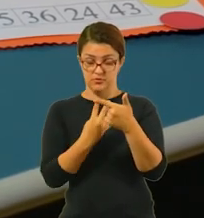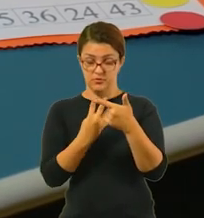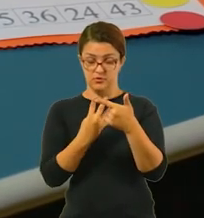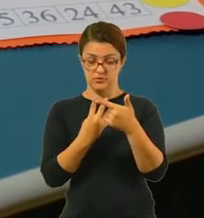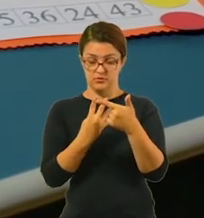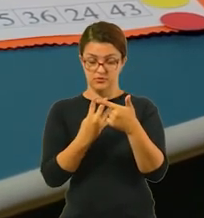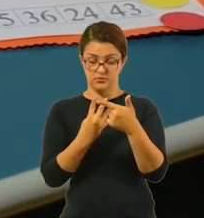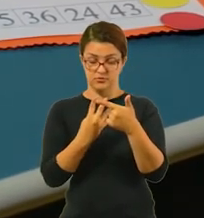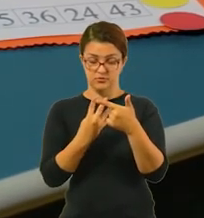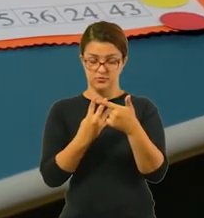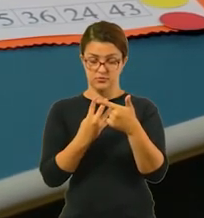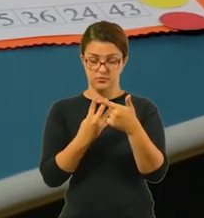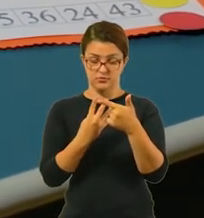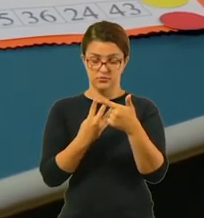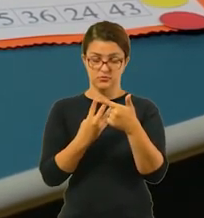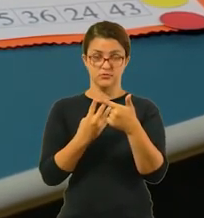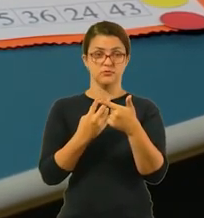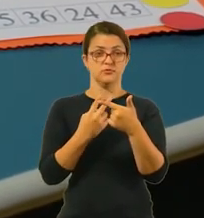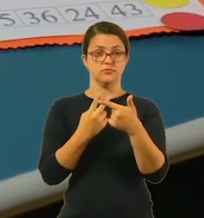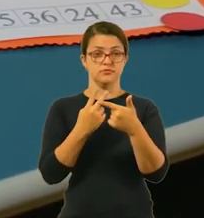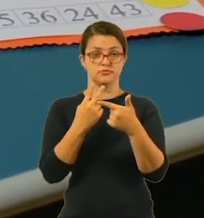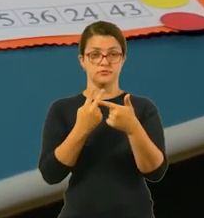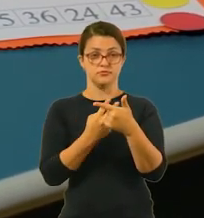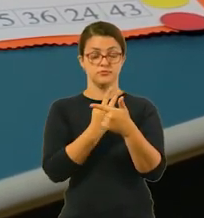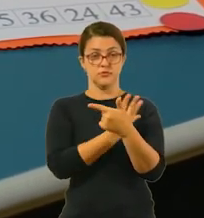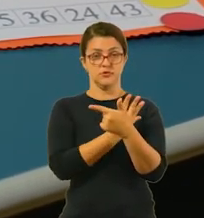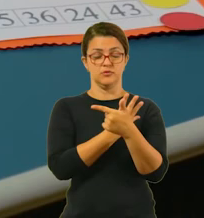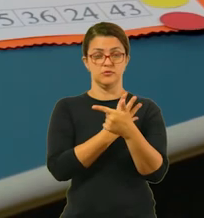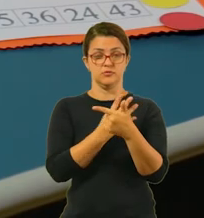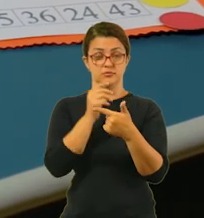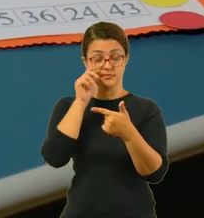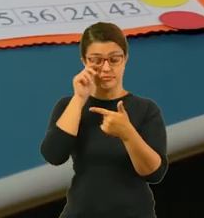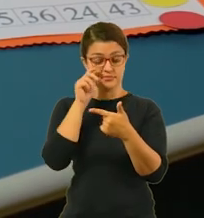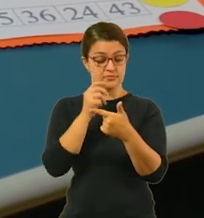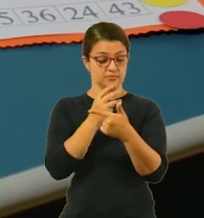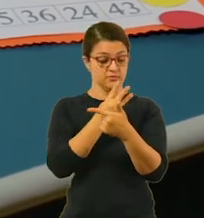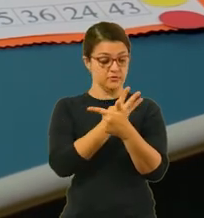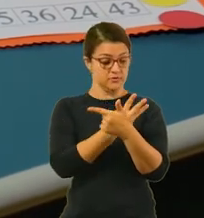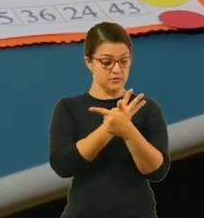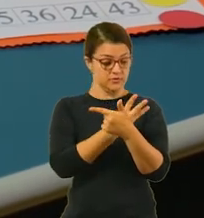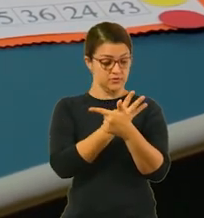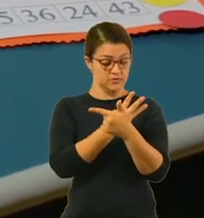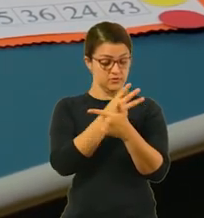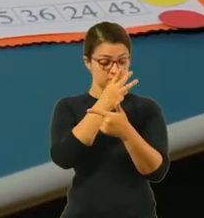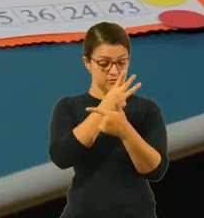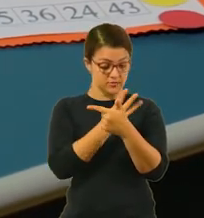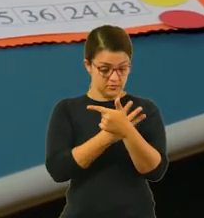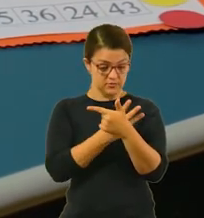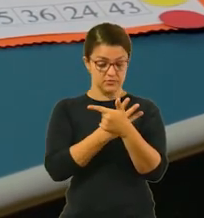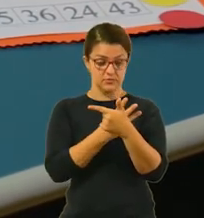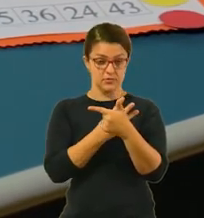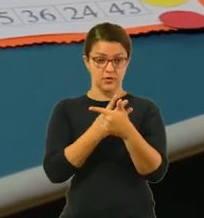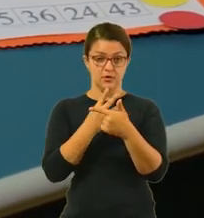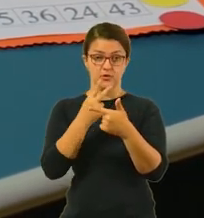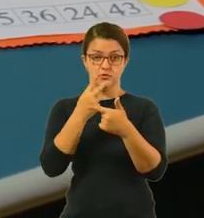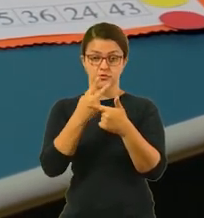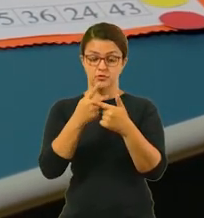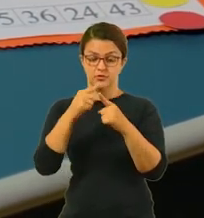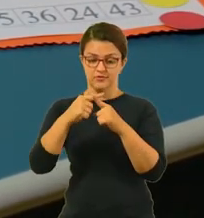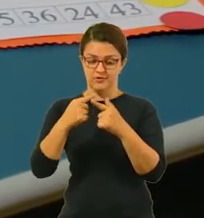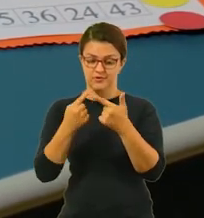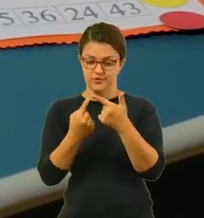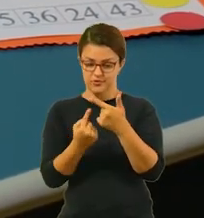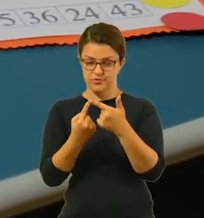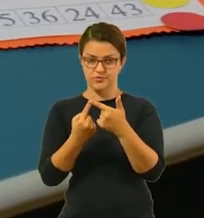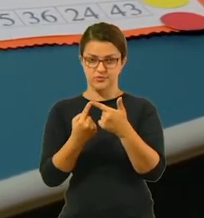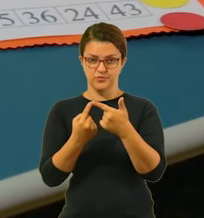menos, 4 menos 4, 0. Depois, o número que chega mais próximo do 3 na tabuada é o 1. 2 vezes 1